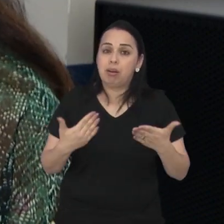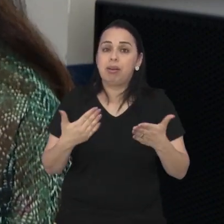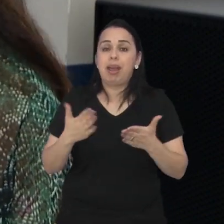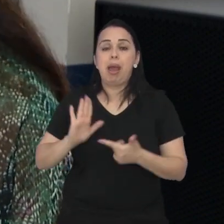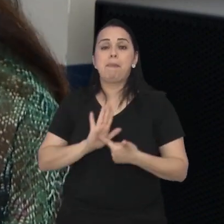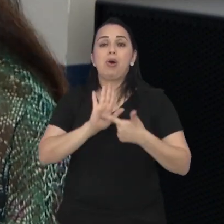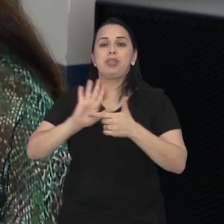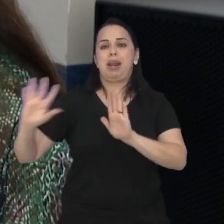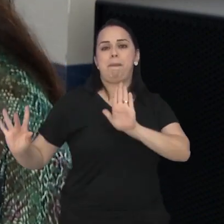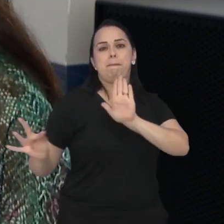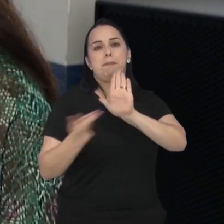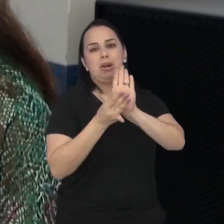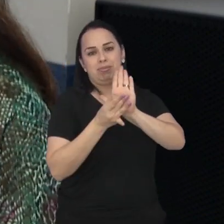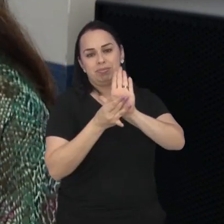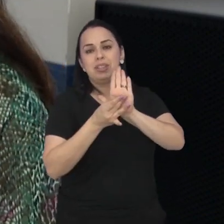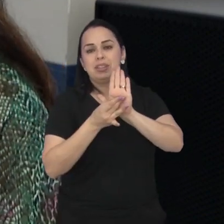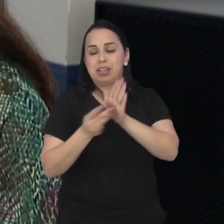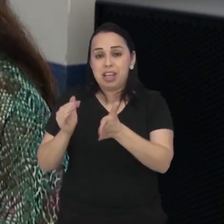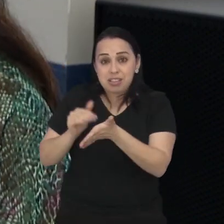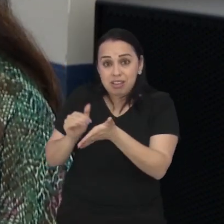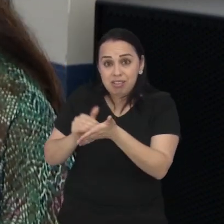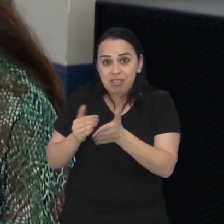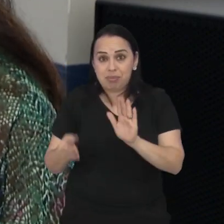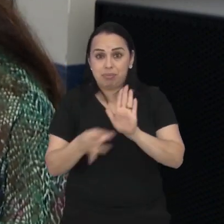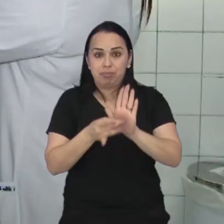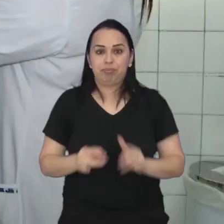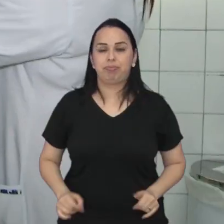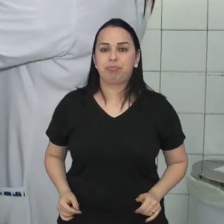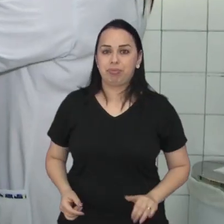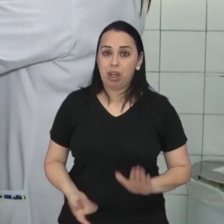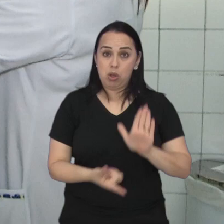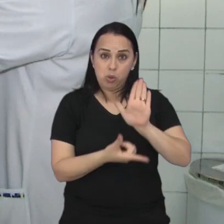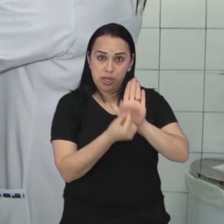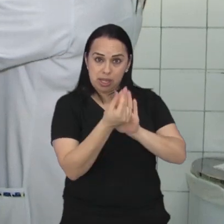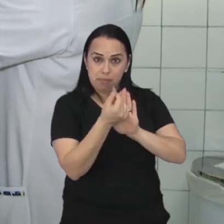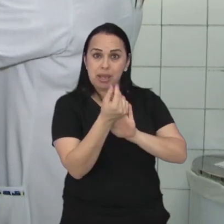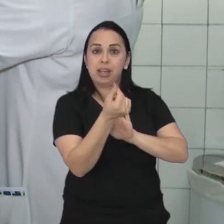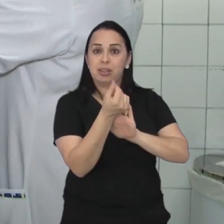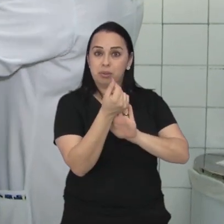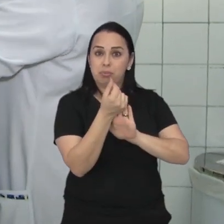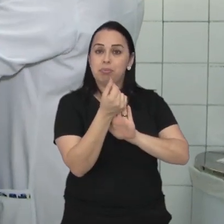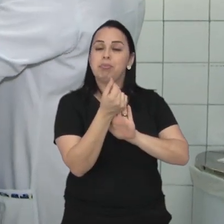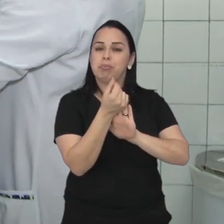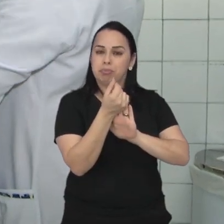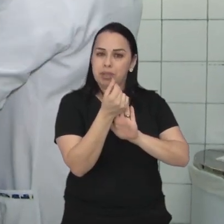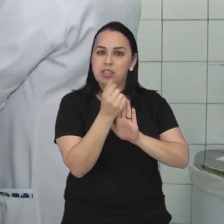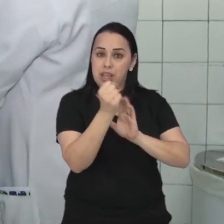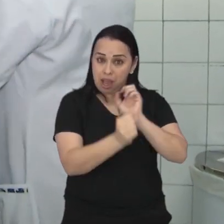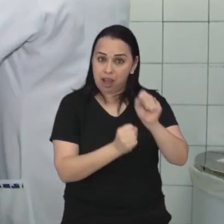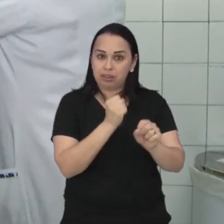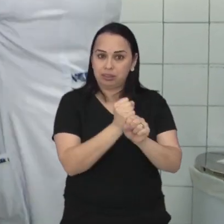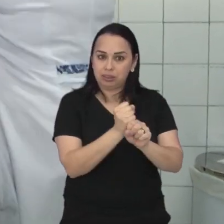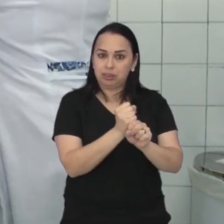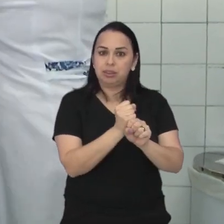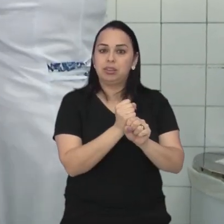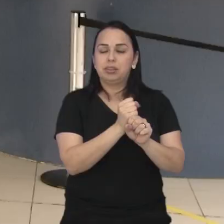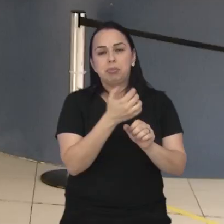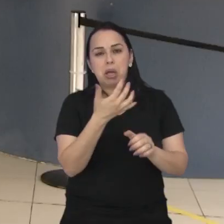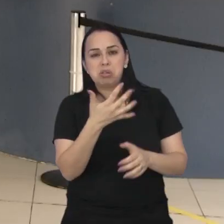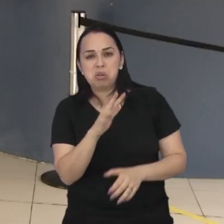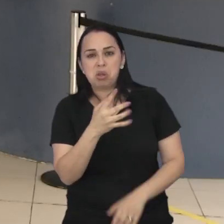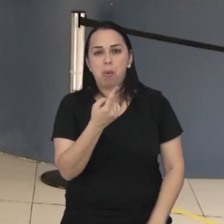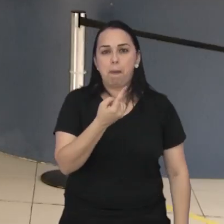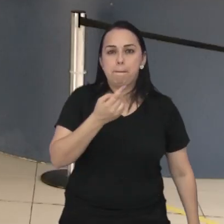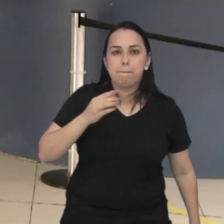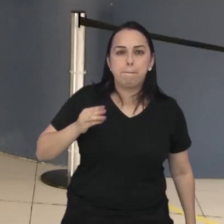é um momento de transparência da nossa Secretaria para com o público. O orçamento da saúde para 2023 foi fixado